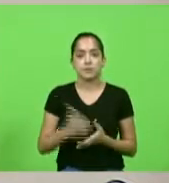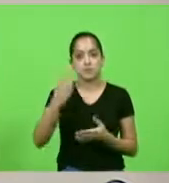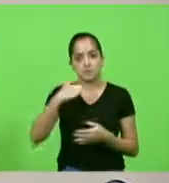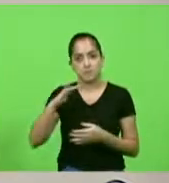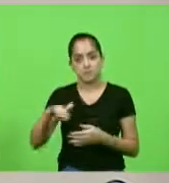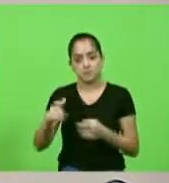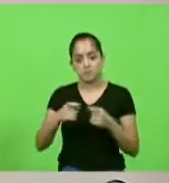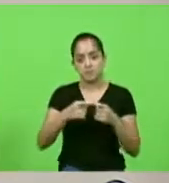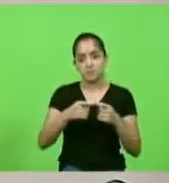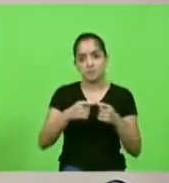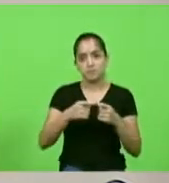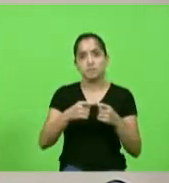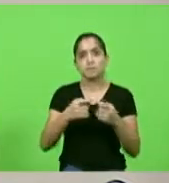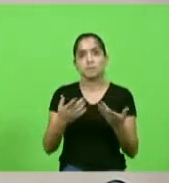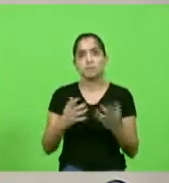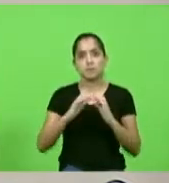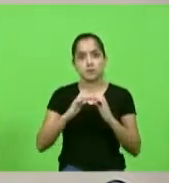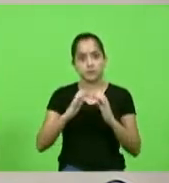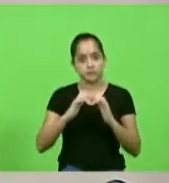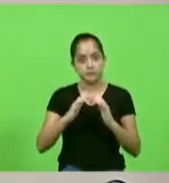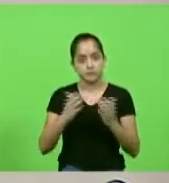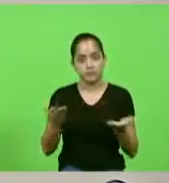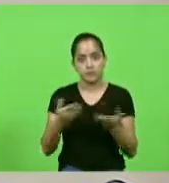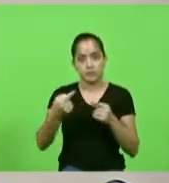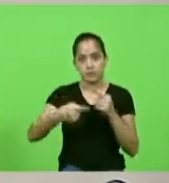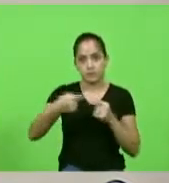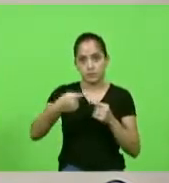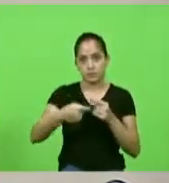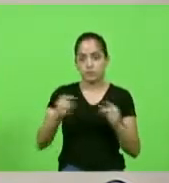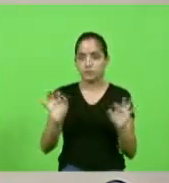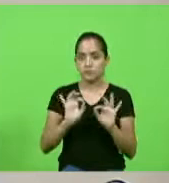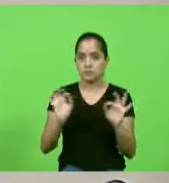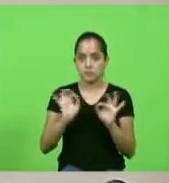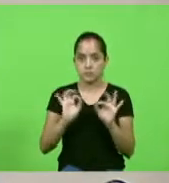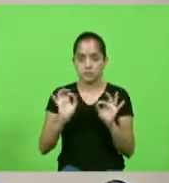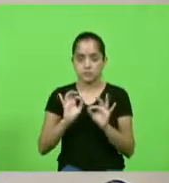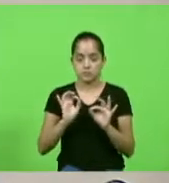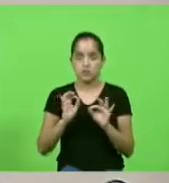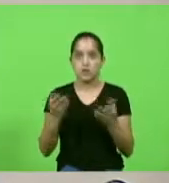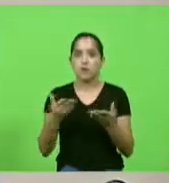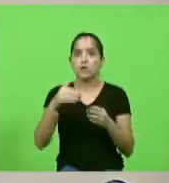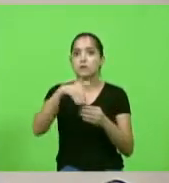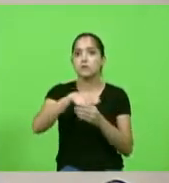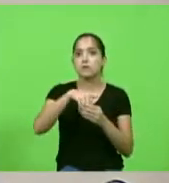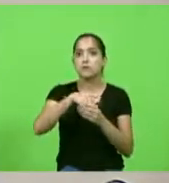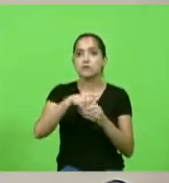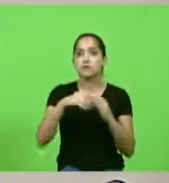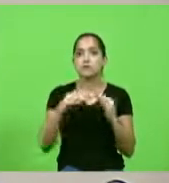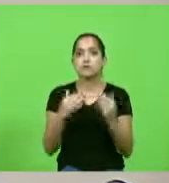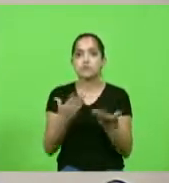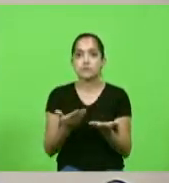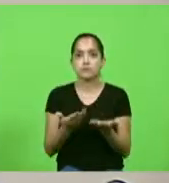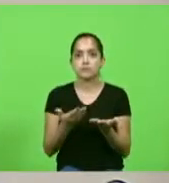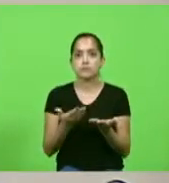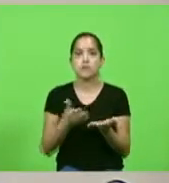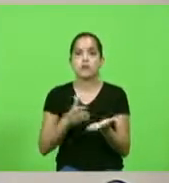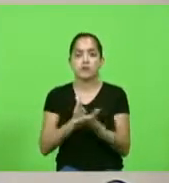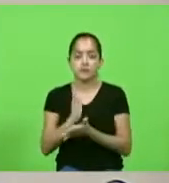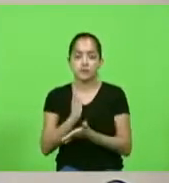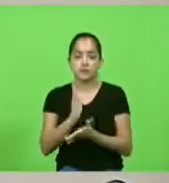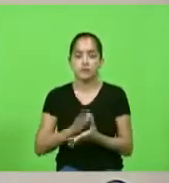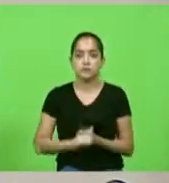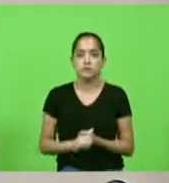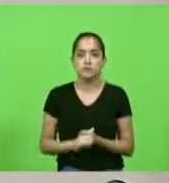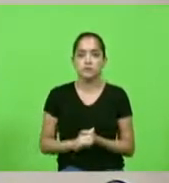em discussão não havendo quem queira discutir em votação aprovado